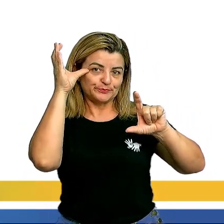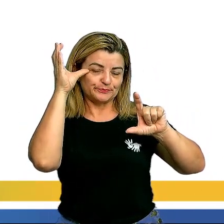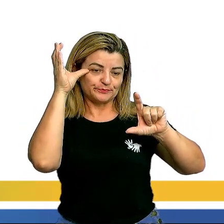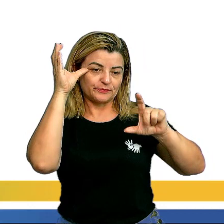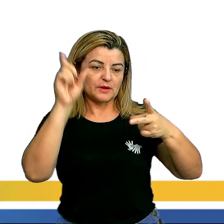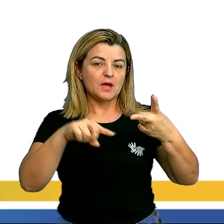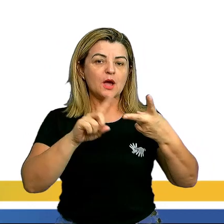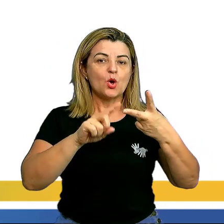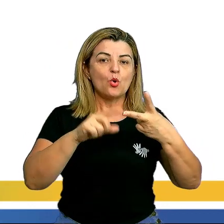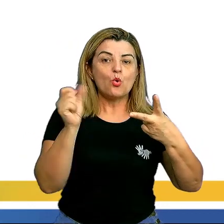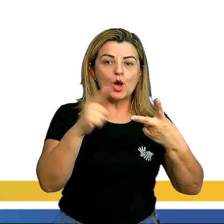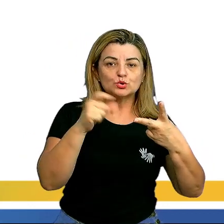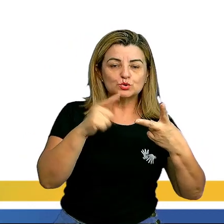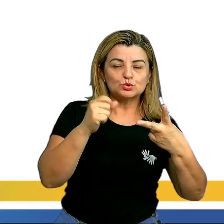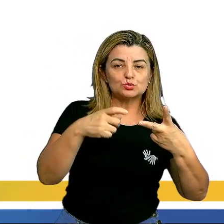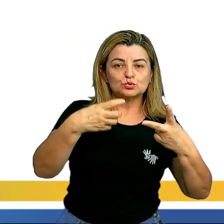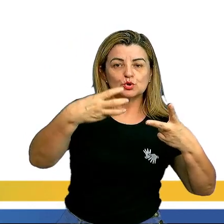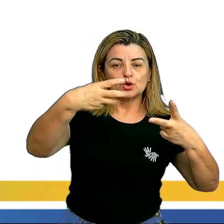O azul.